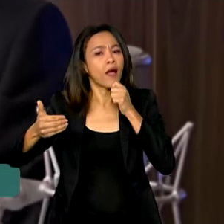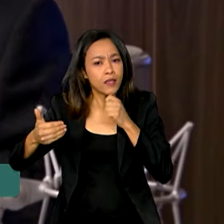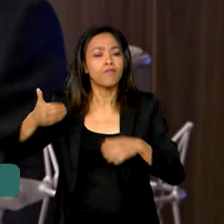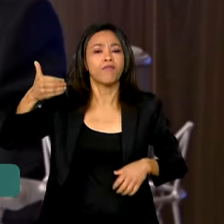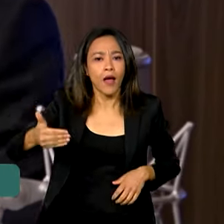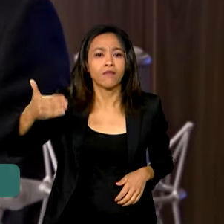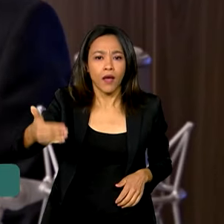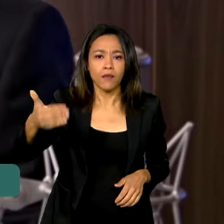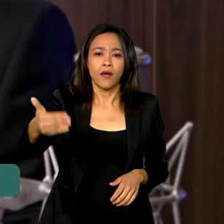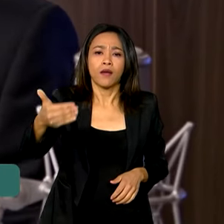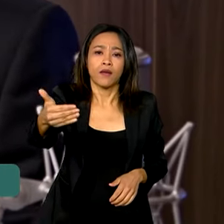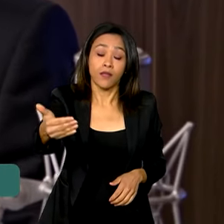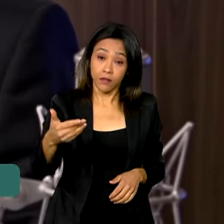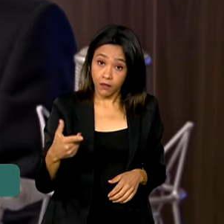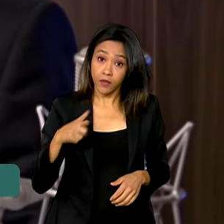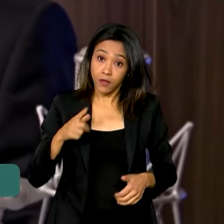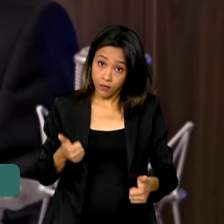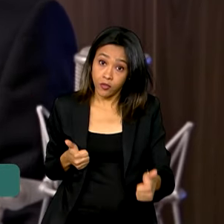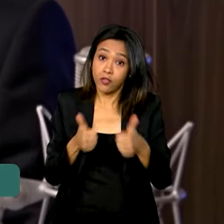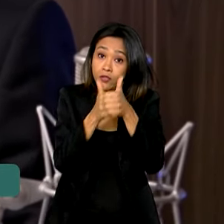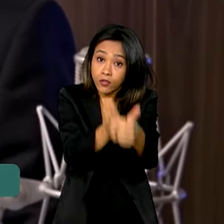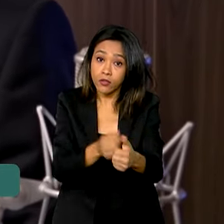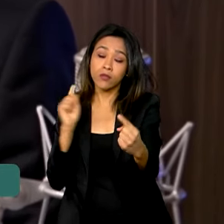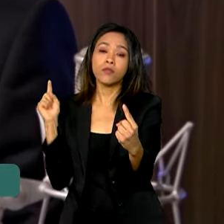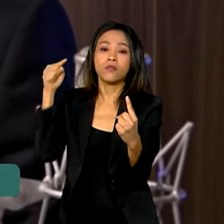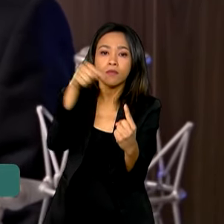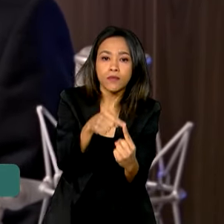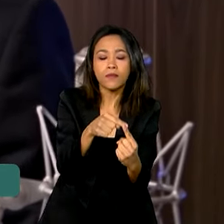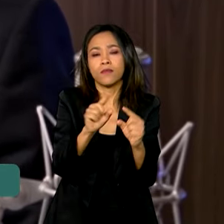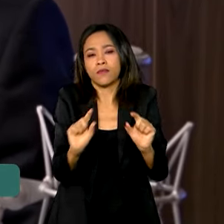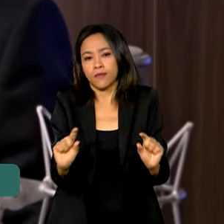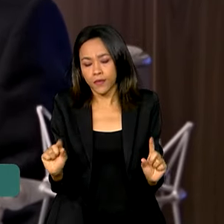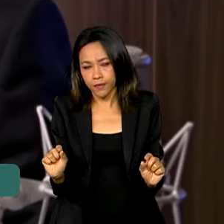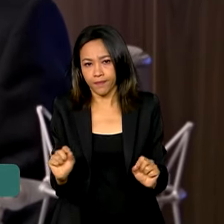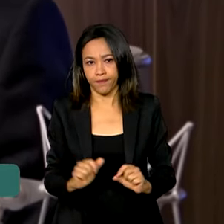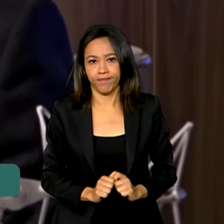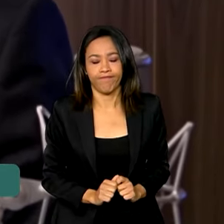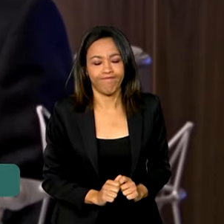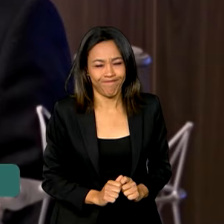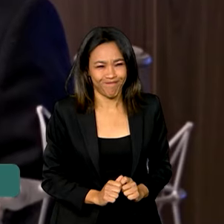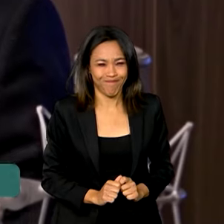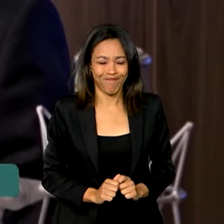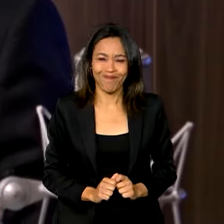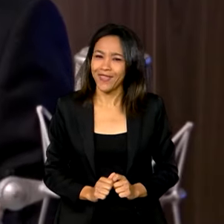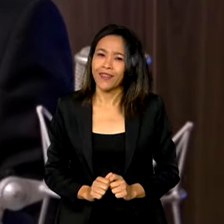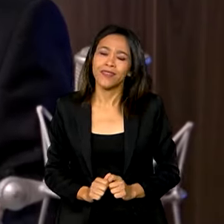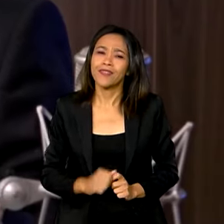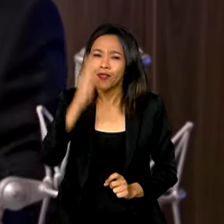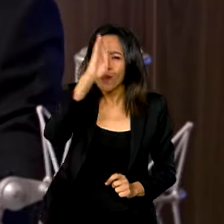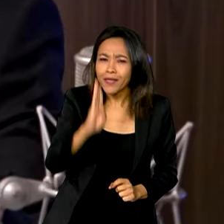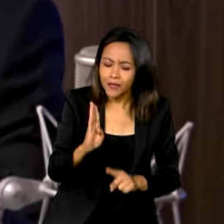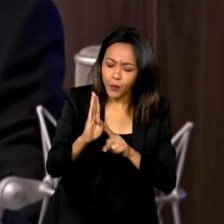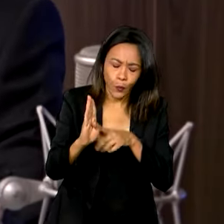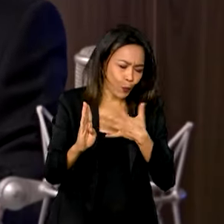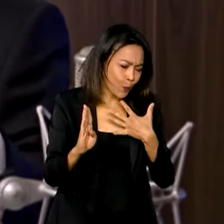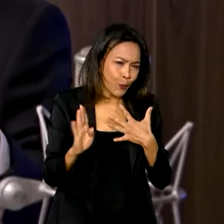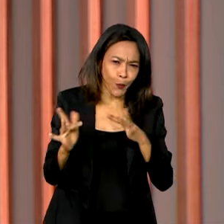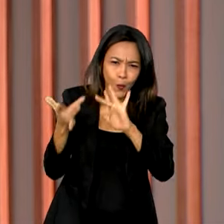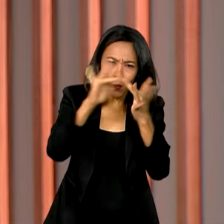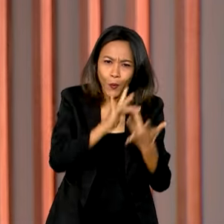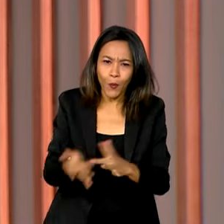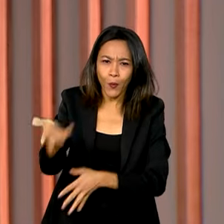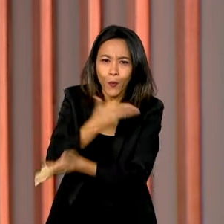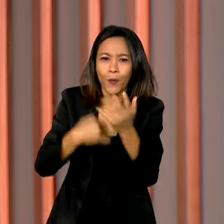mais. Então, estamos seguindo aí com essa meta de poder fazer do Brasil um país mais conectado.